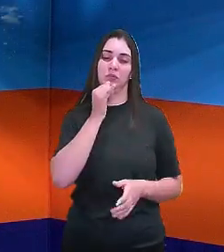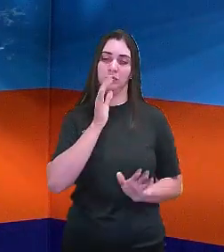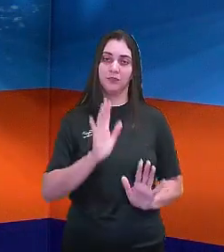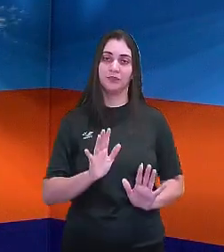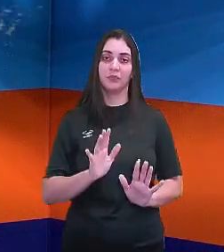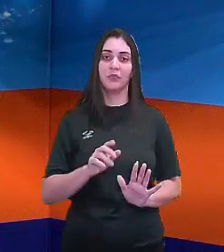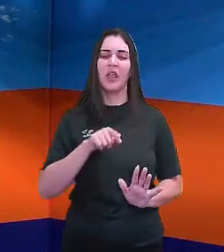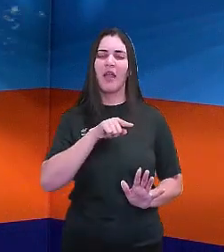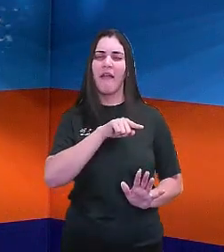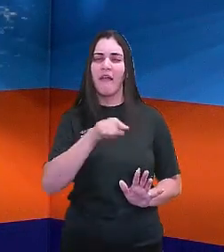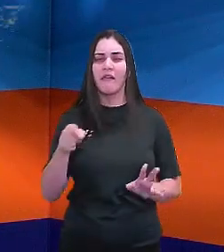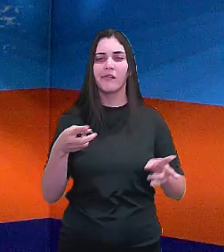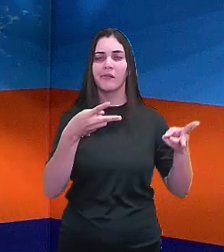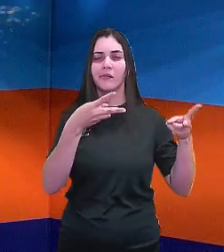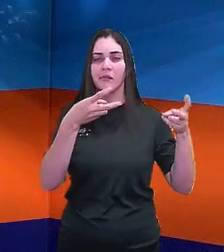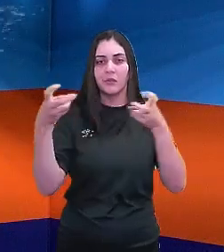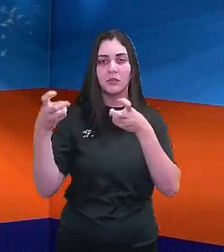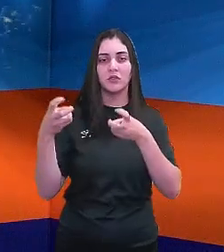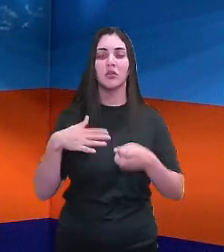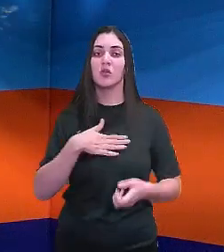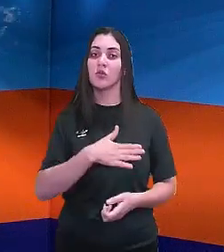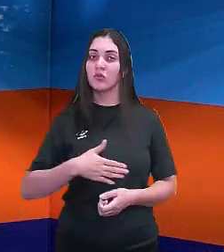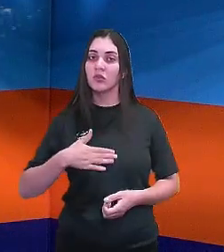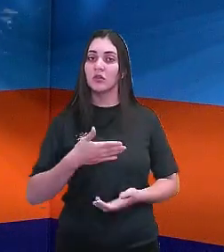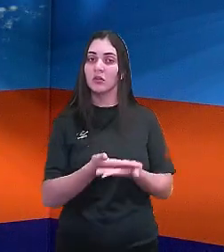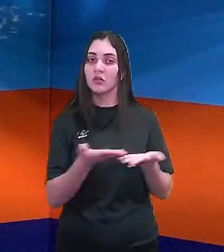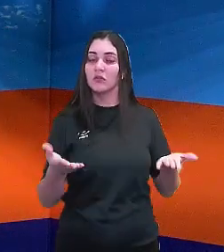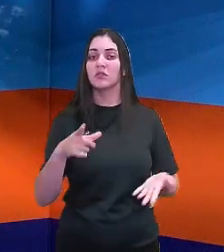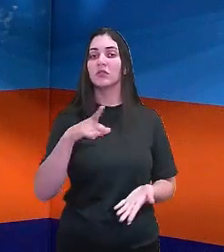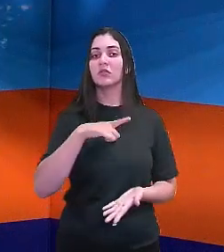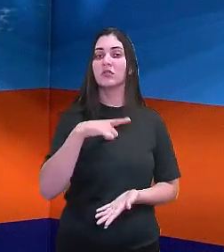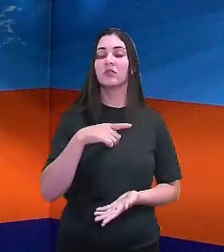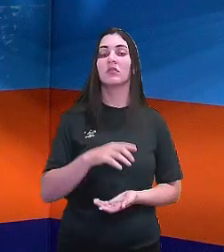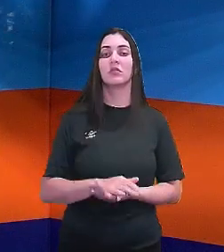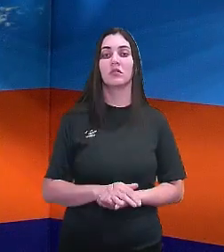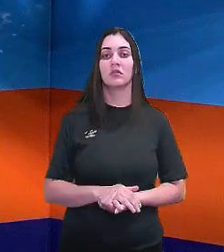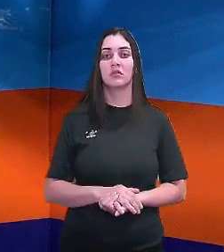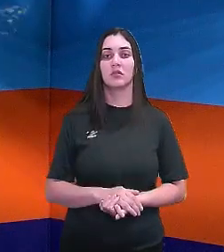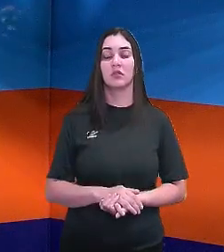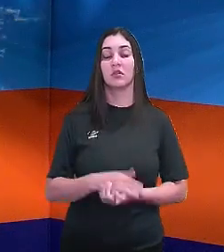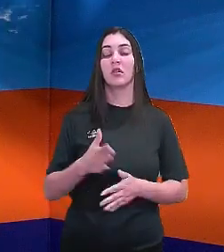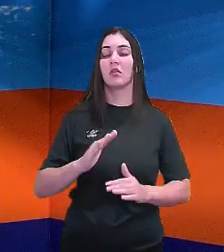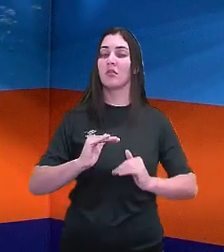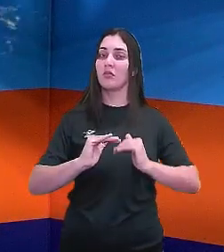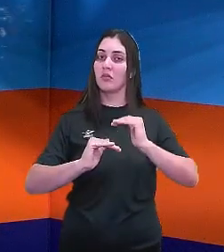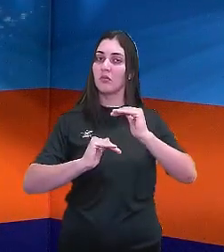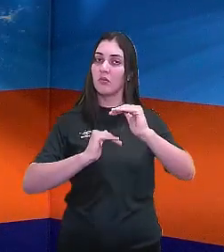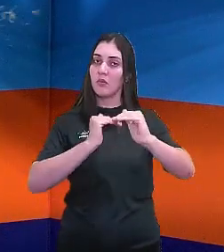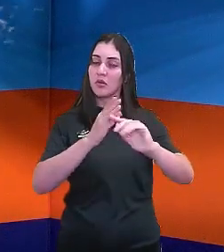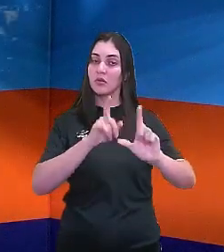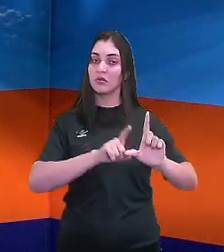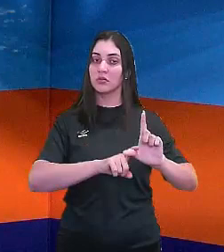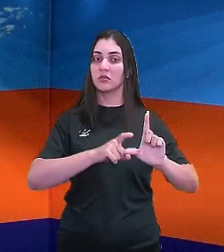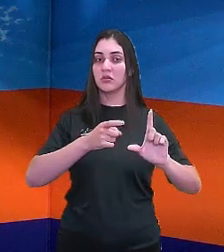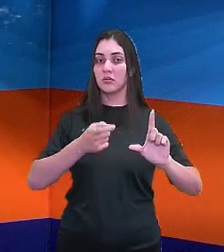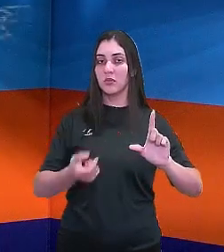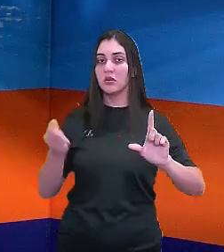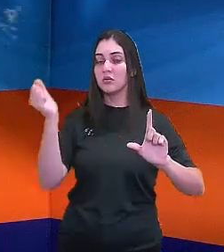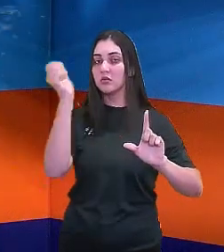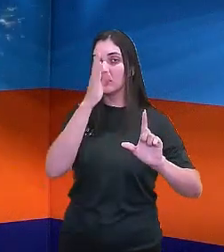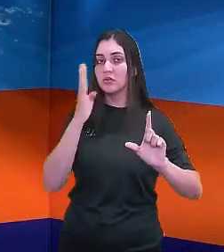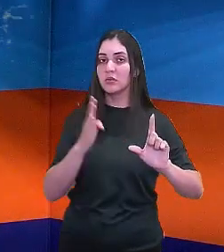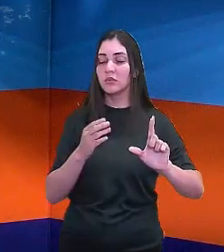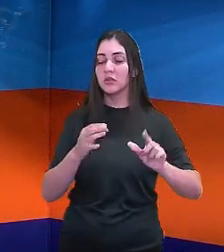essa percepção que eu gostaria que vocês tivessem de que o processo de independência do Brasil